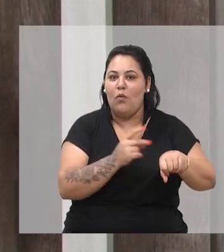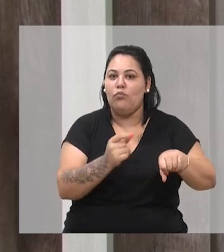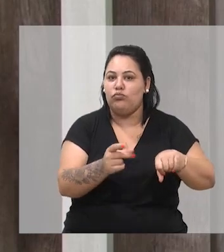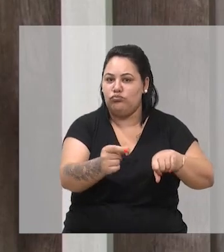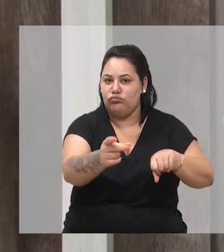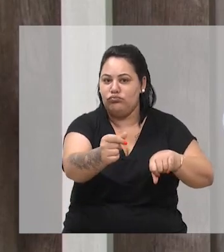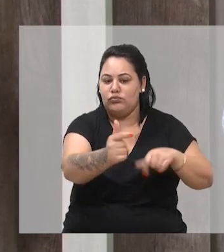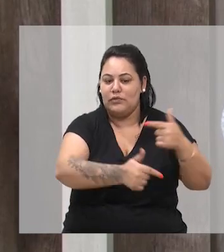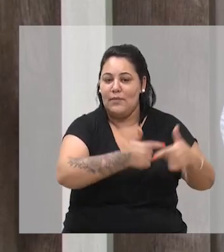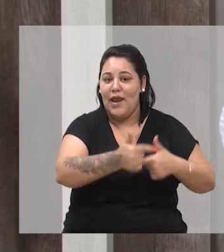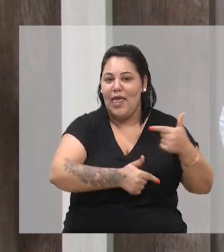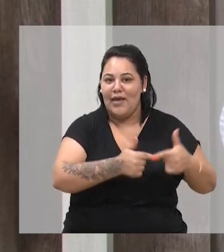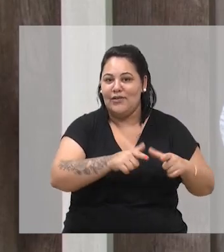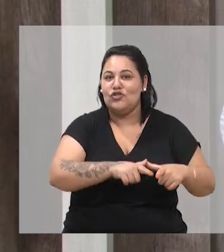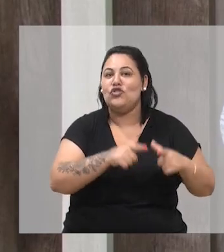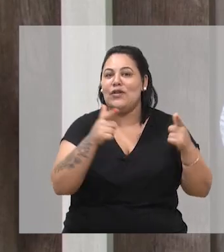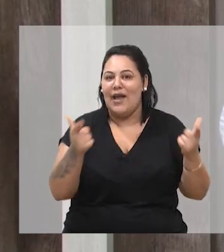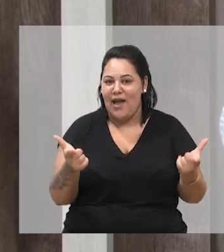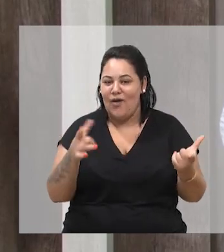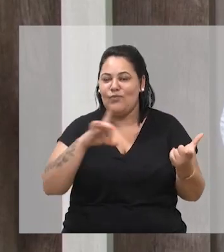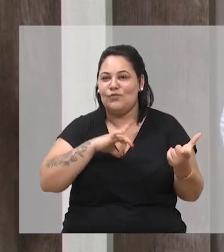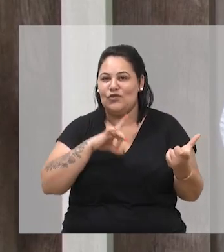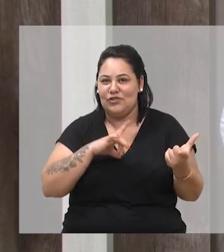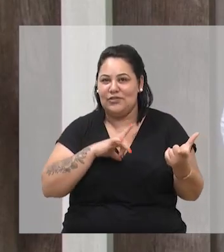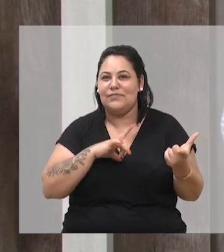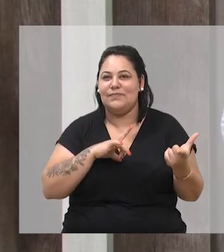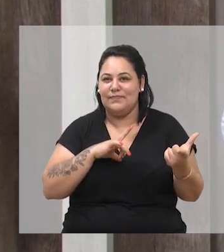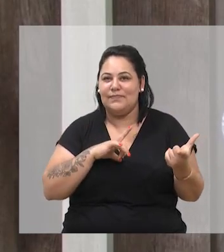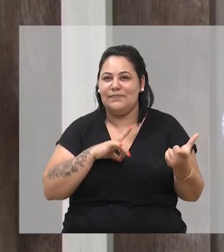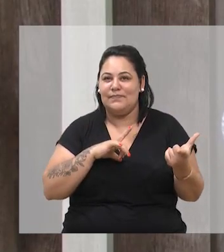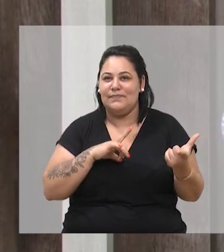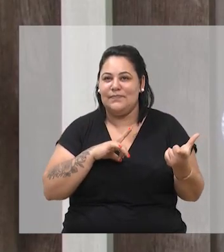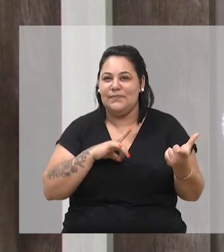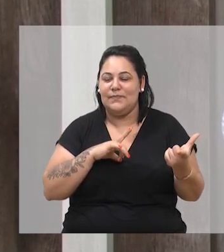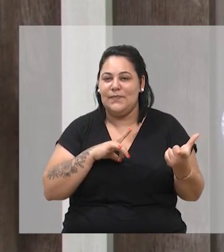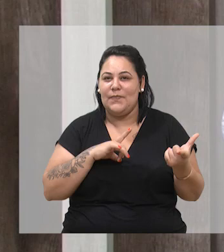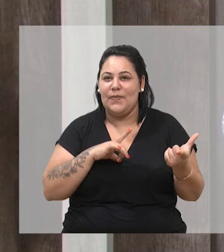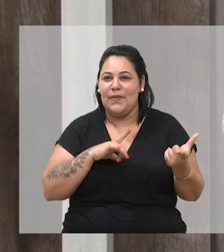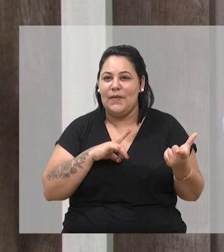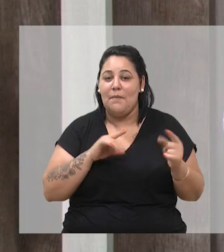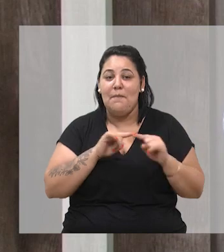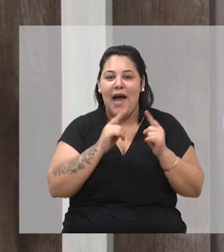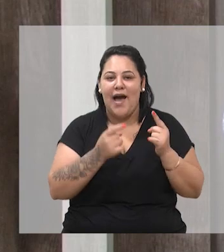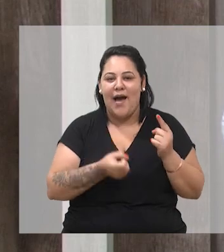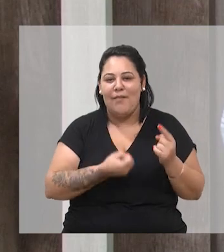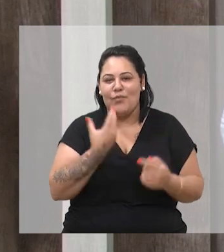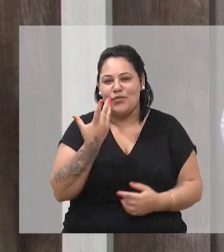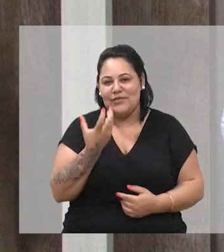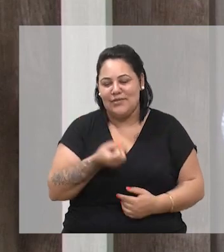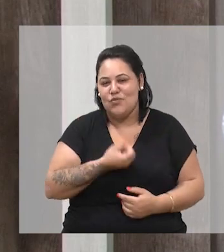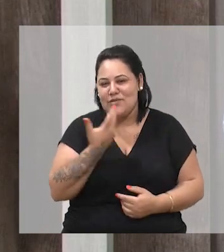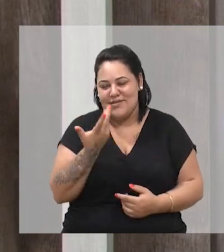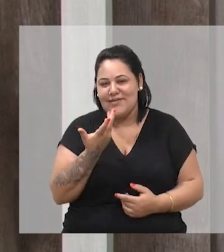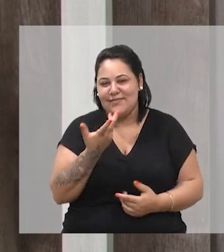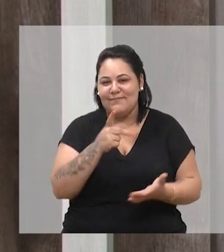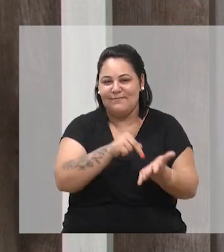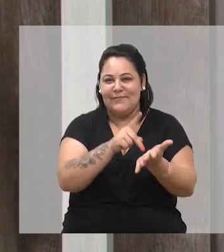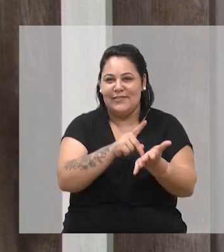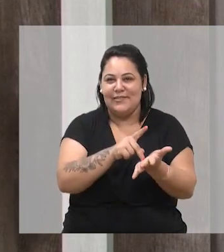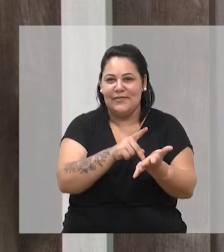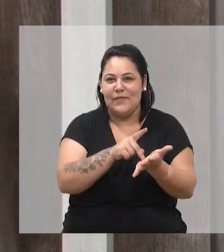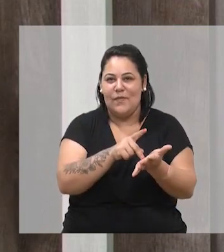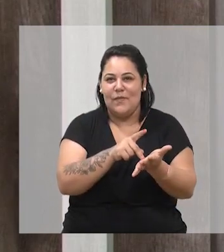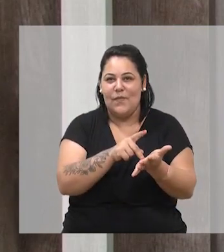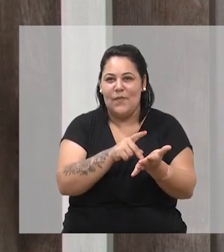Acabamos de conversar, então, com o professor escritor Dinarte Albuquerque Filho, ele que, junto com o escritor Igor